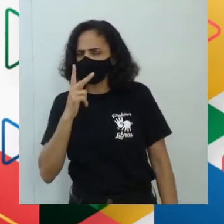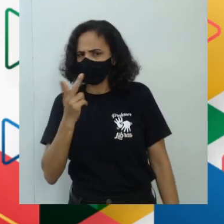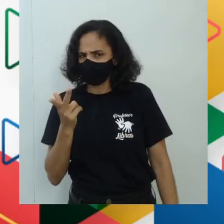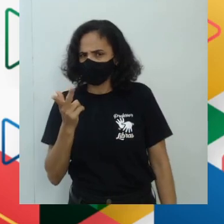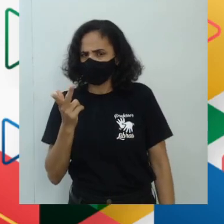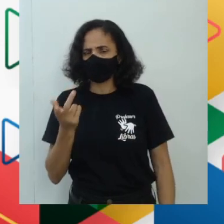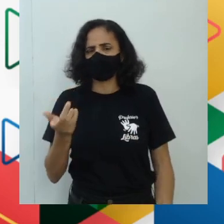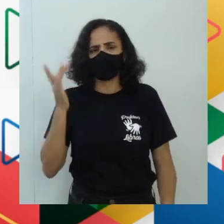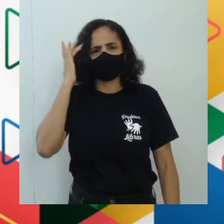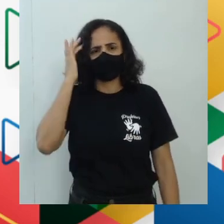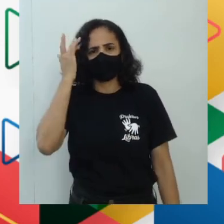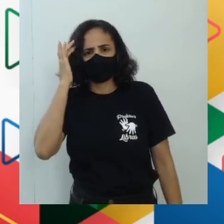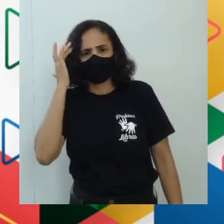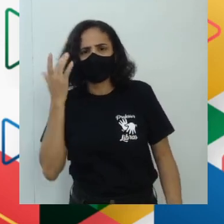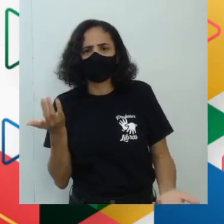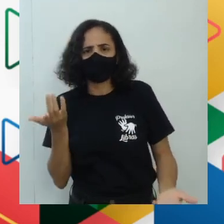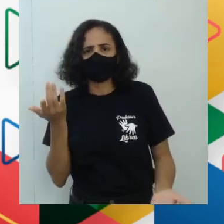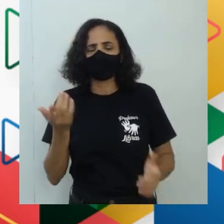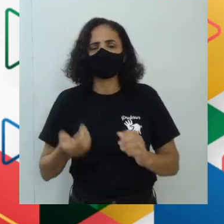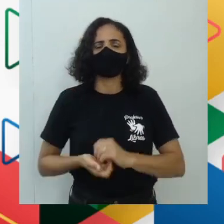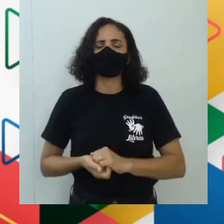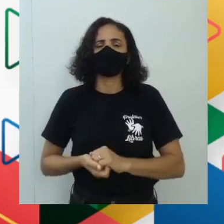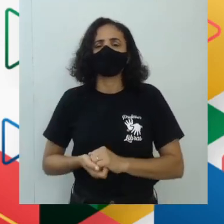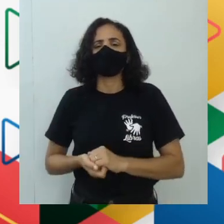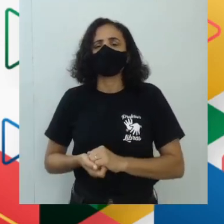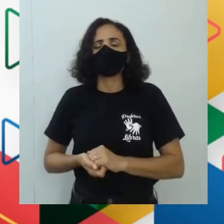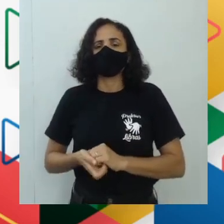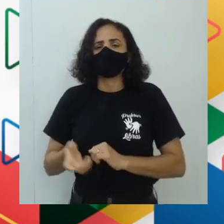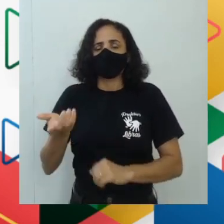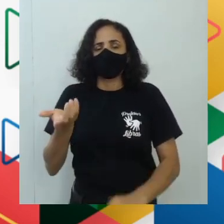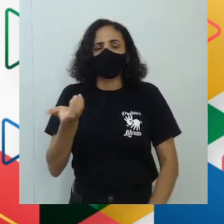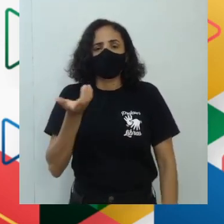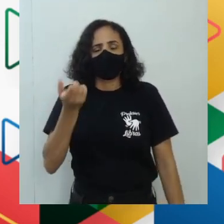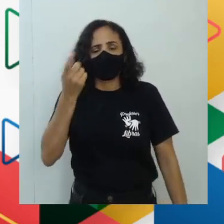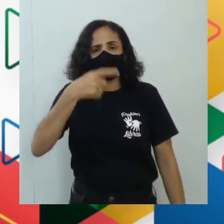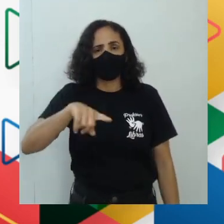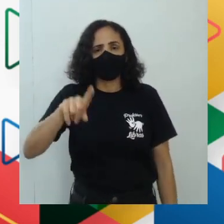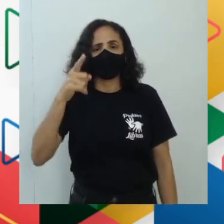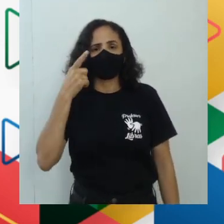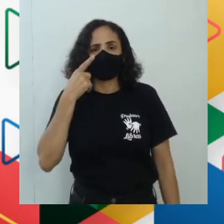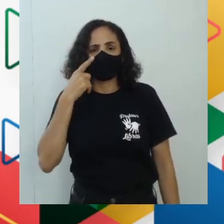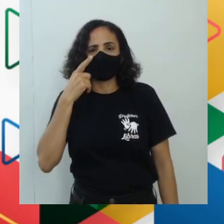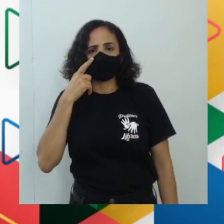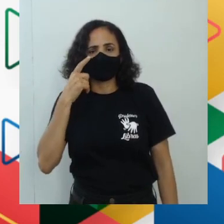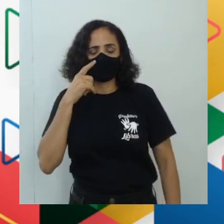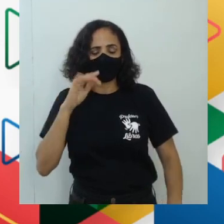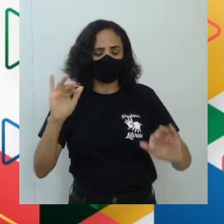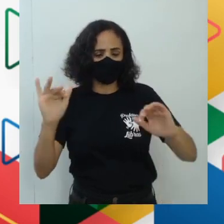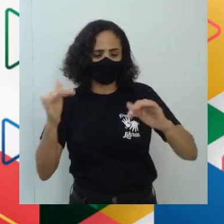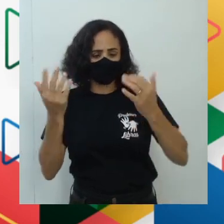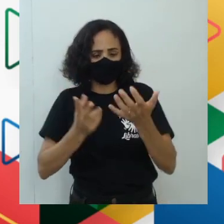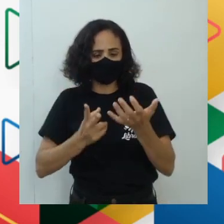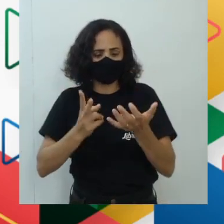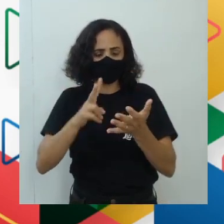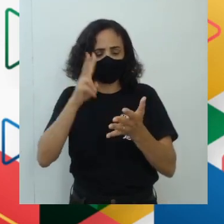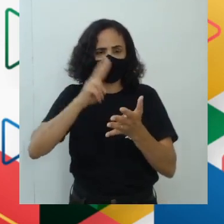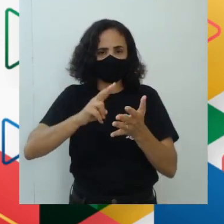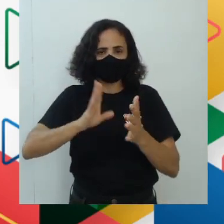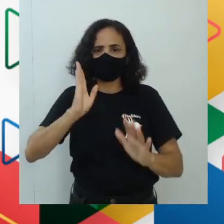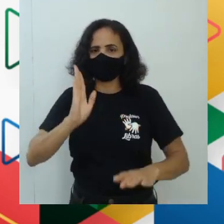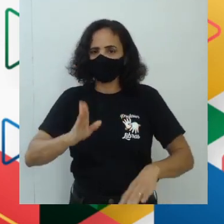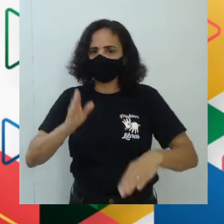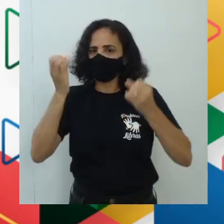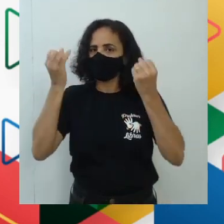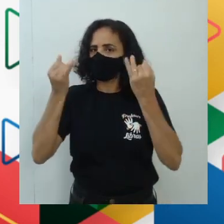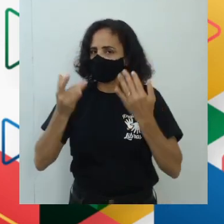Interessante que, vejam só, eu quero que você preste bem atenção naquilo que eu vou dizer agora, tá bom?